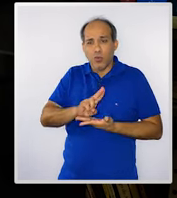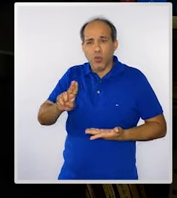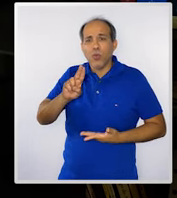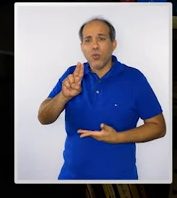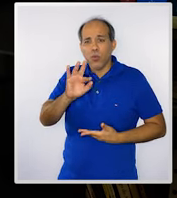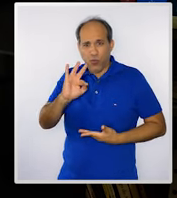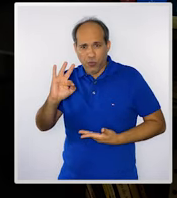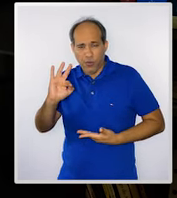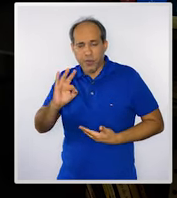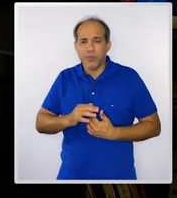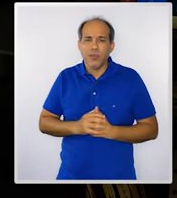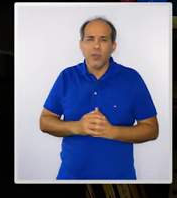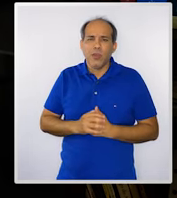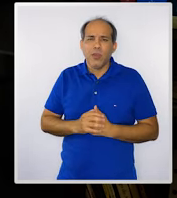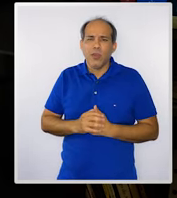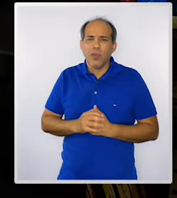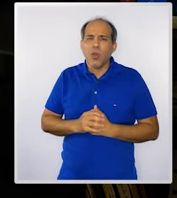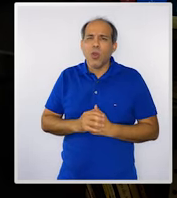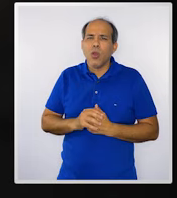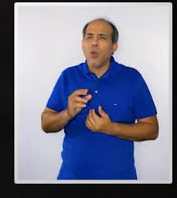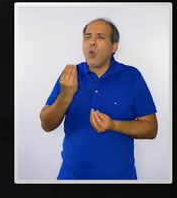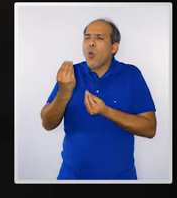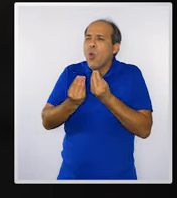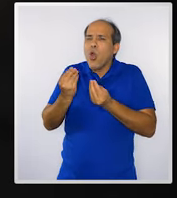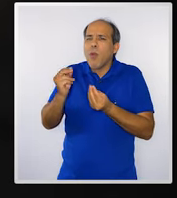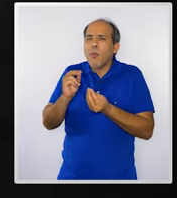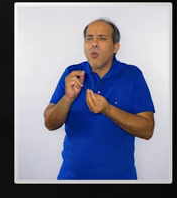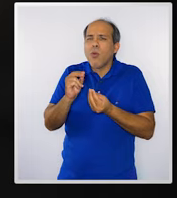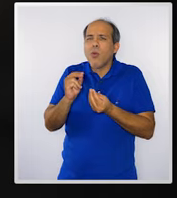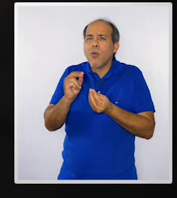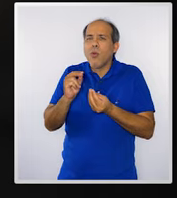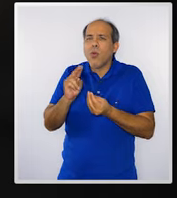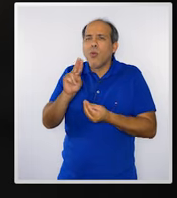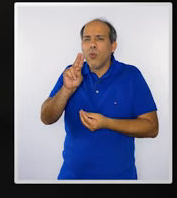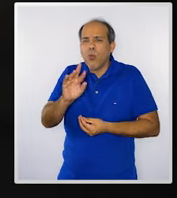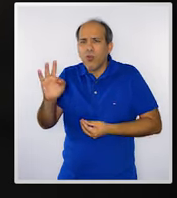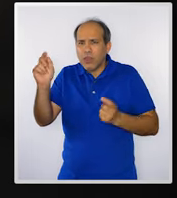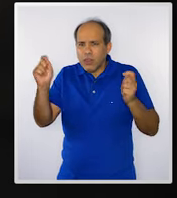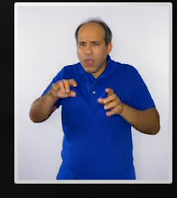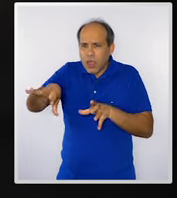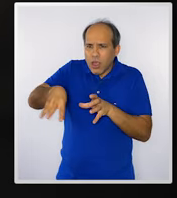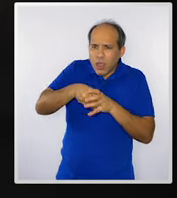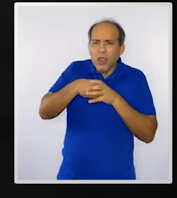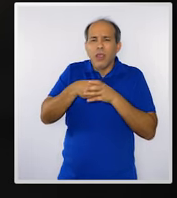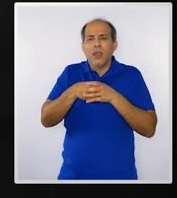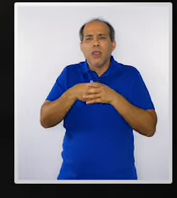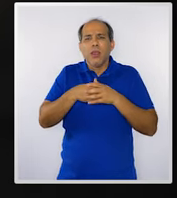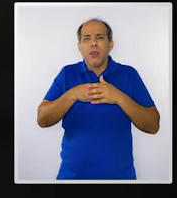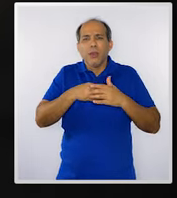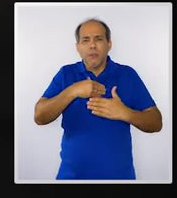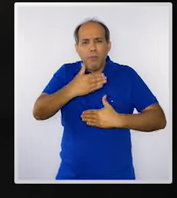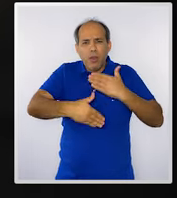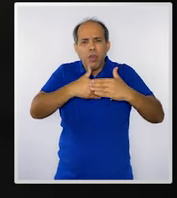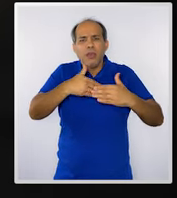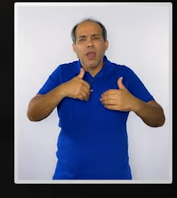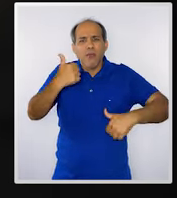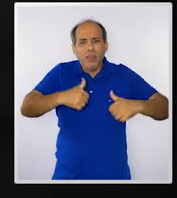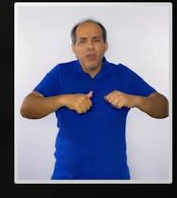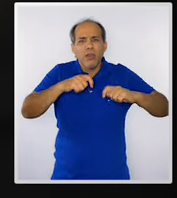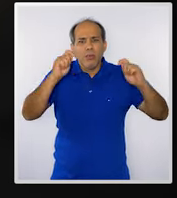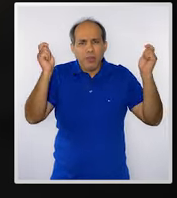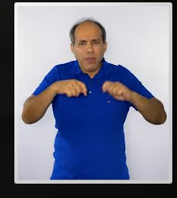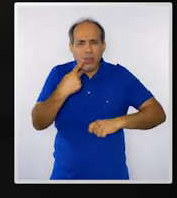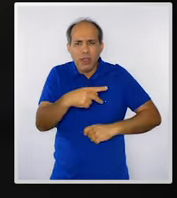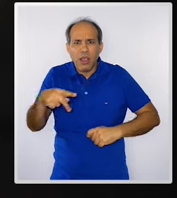Federal Fluminense, a UF. Como que ela pode ser inserida nesse processo de qualificação, capacitação dos professores?